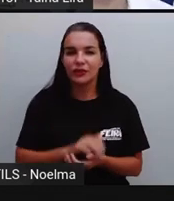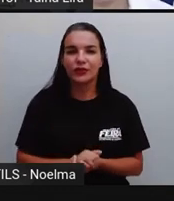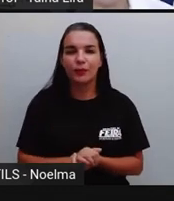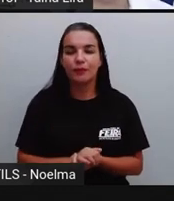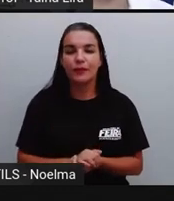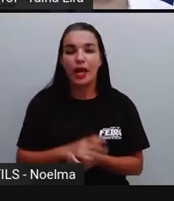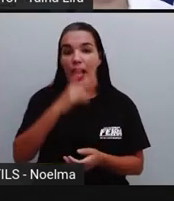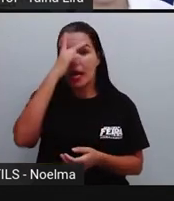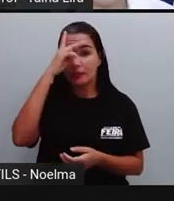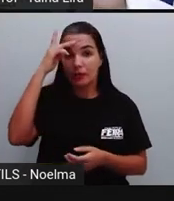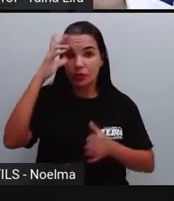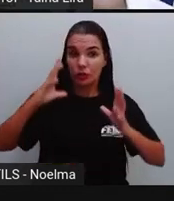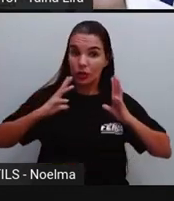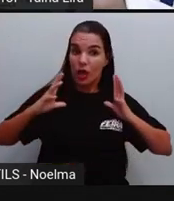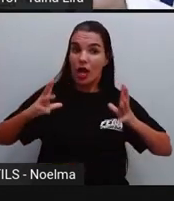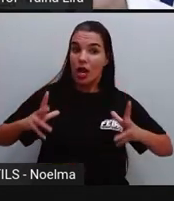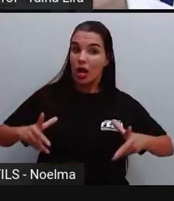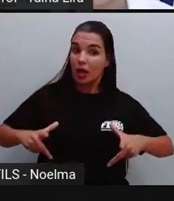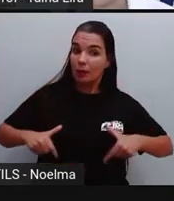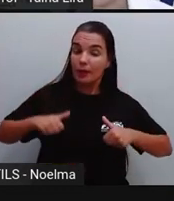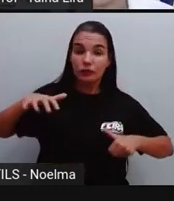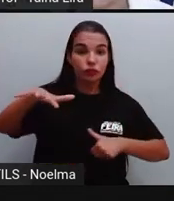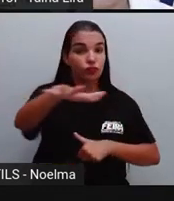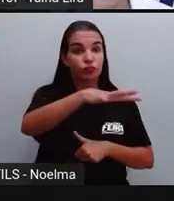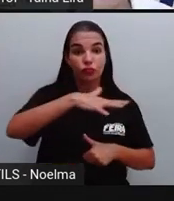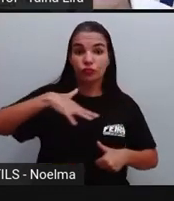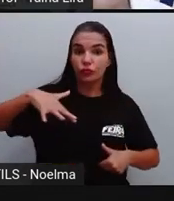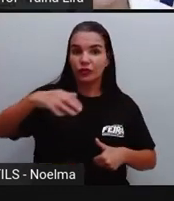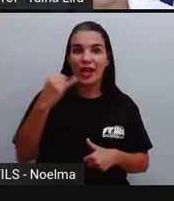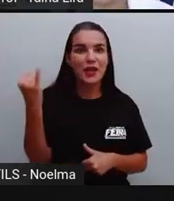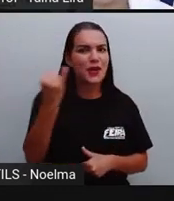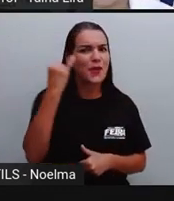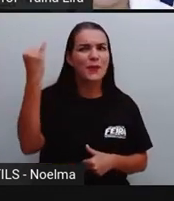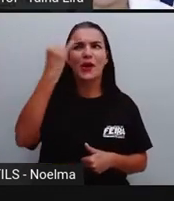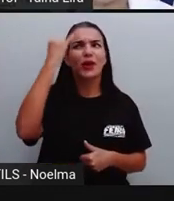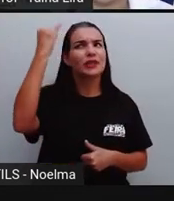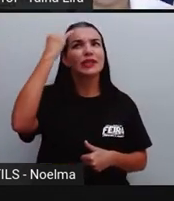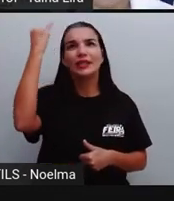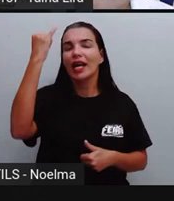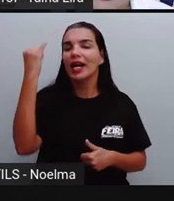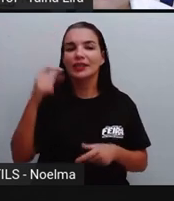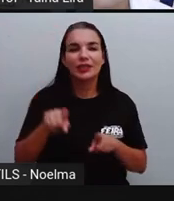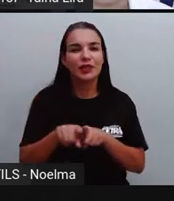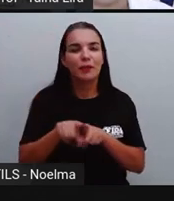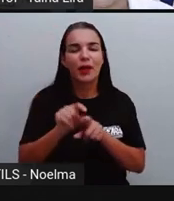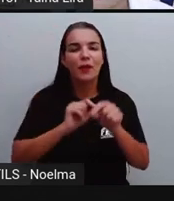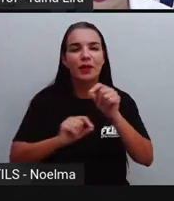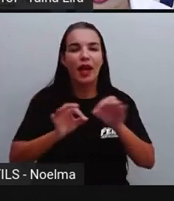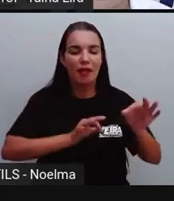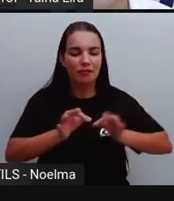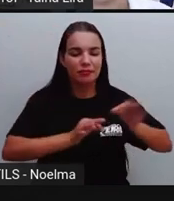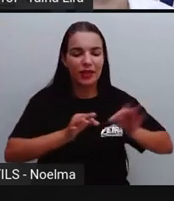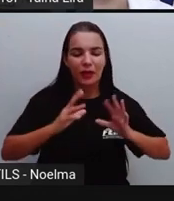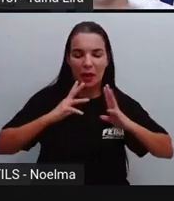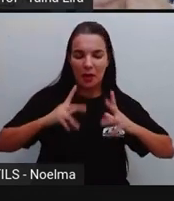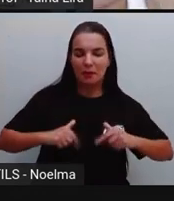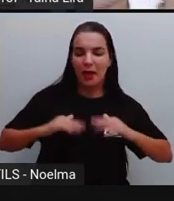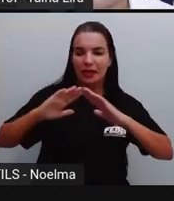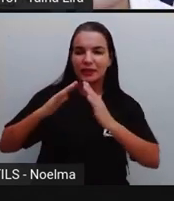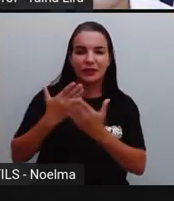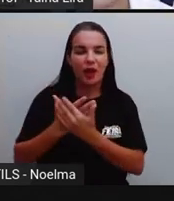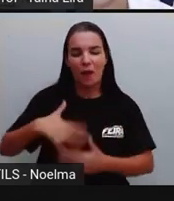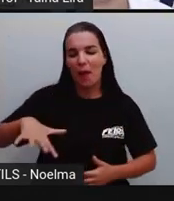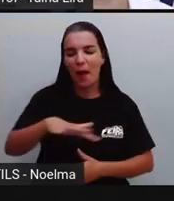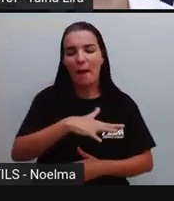O pessoal, né? De serviços gerais, que é super importante, Que ajuda aí a limpar e organizar a escola, Deixar aí o